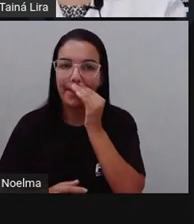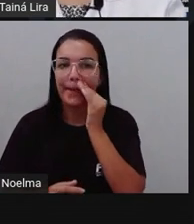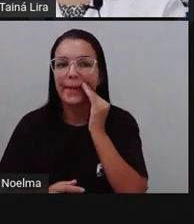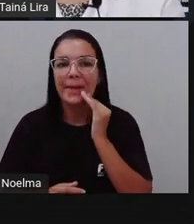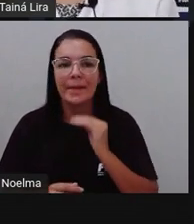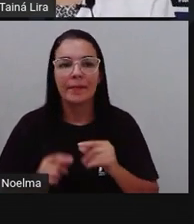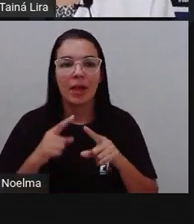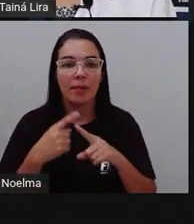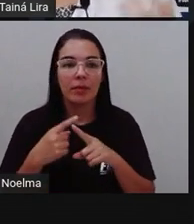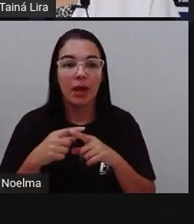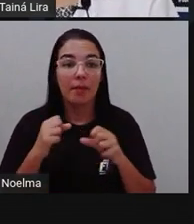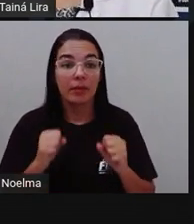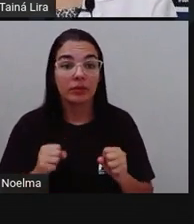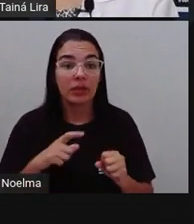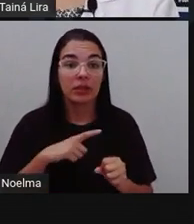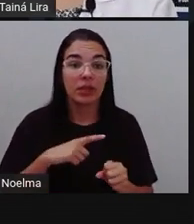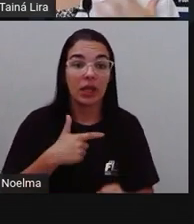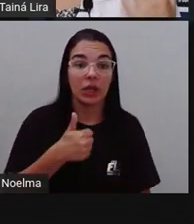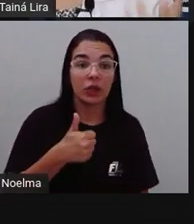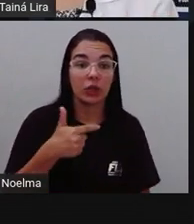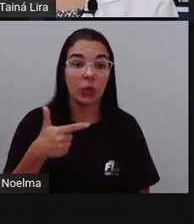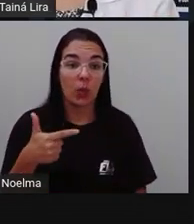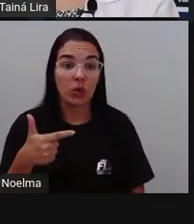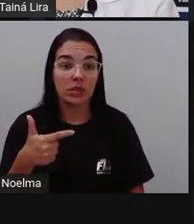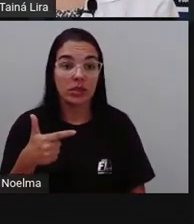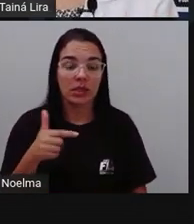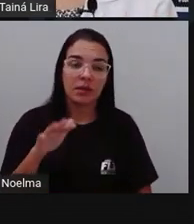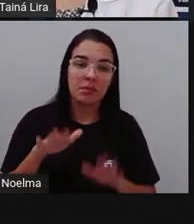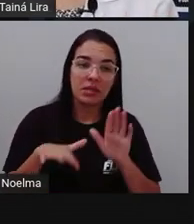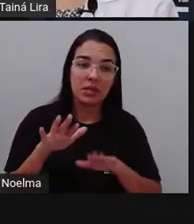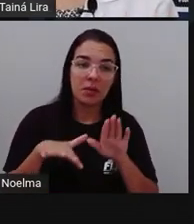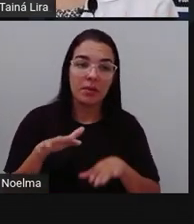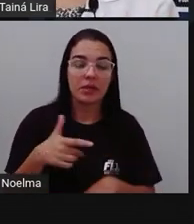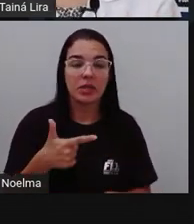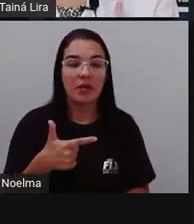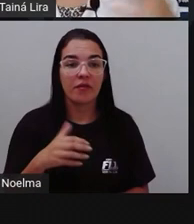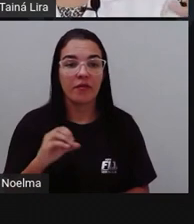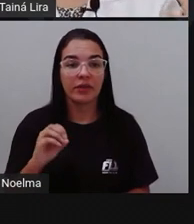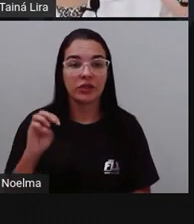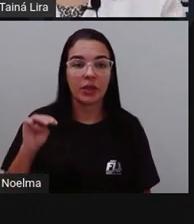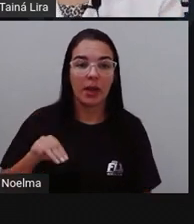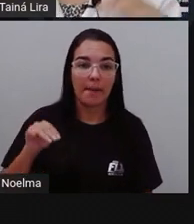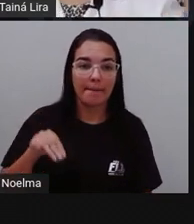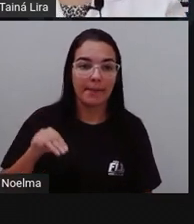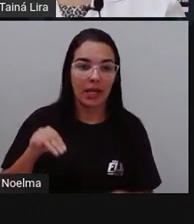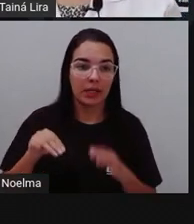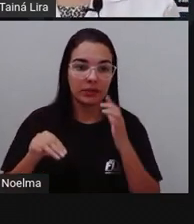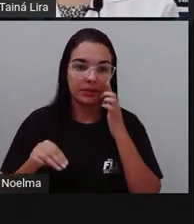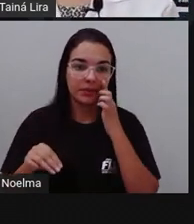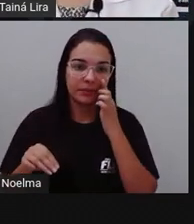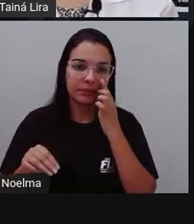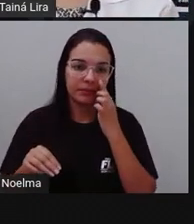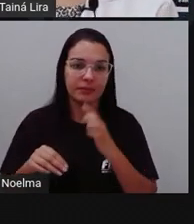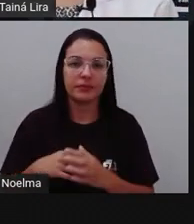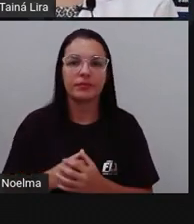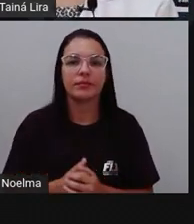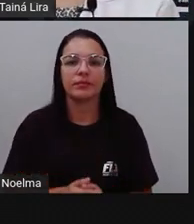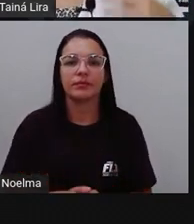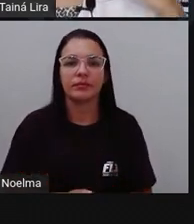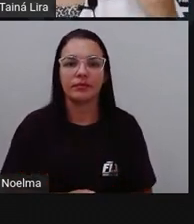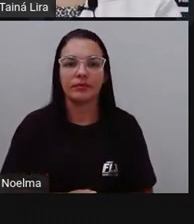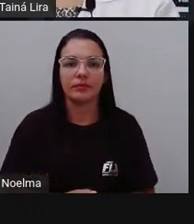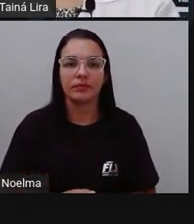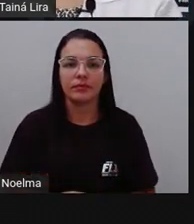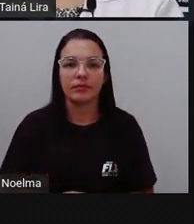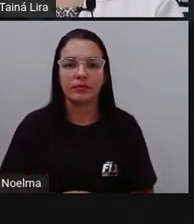a 20 metros, Mas a tabela aqui, ó, Está considerando que esse IP Tem a altura máxima, tá? Assim